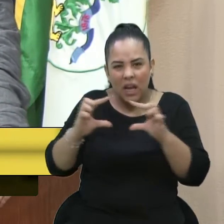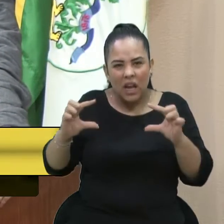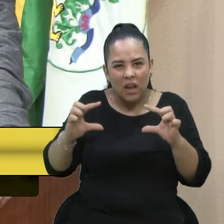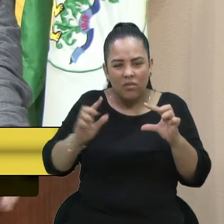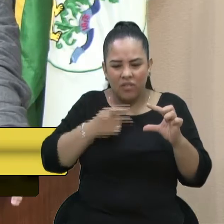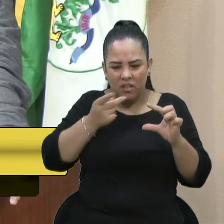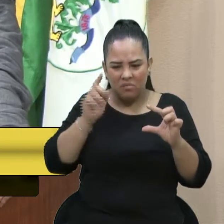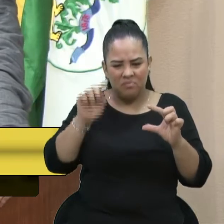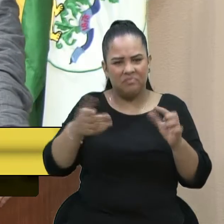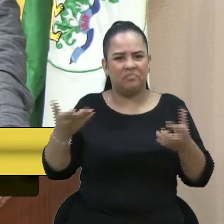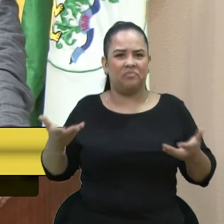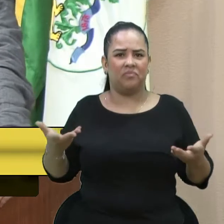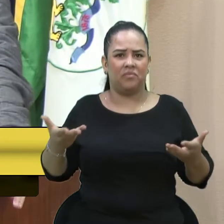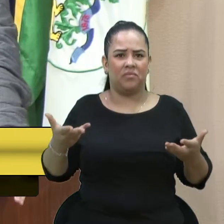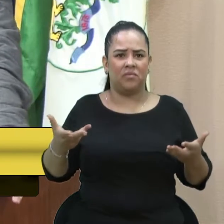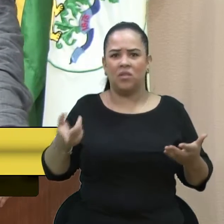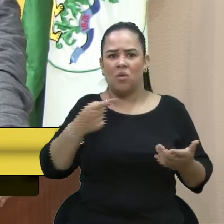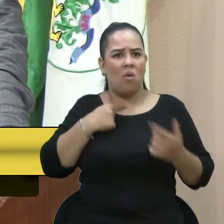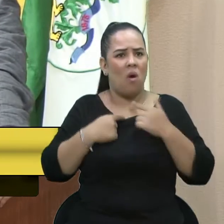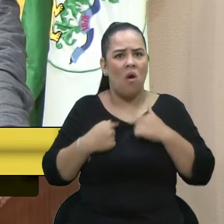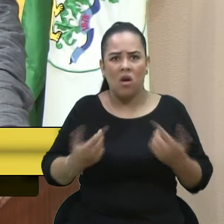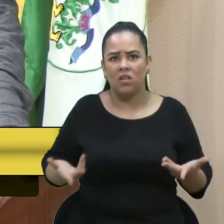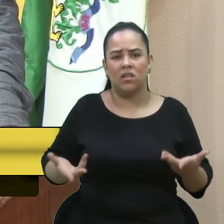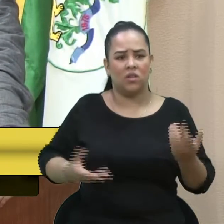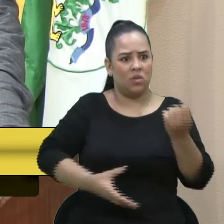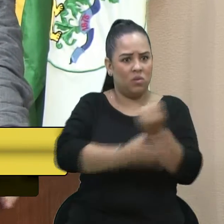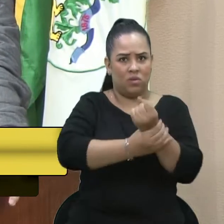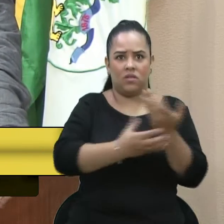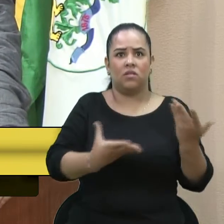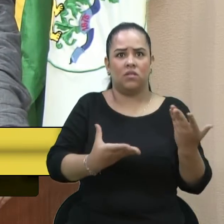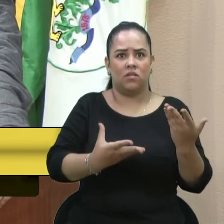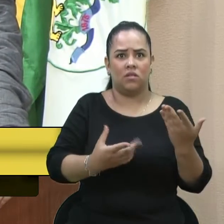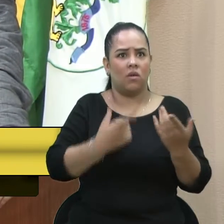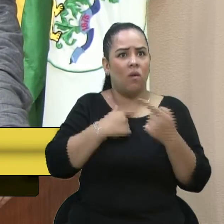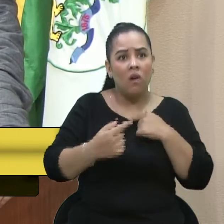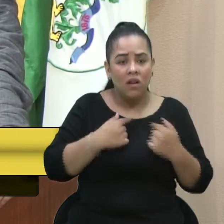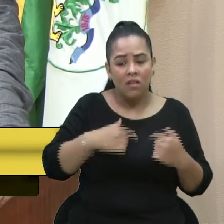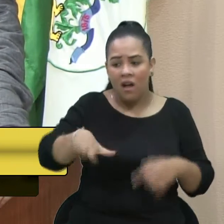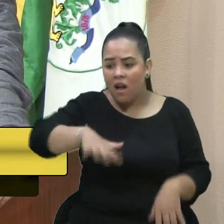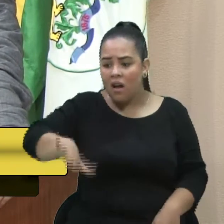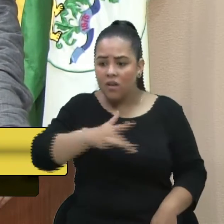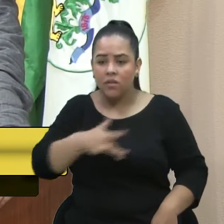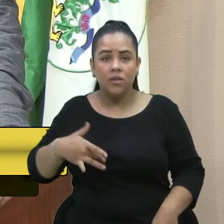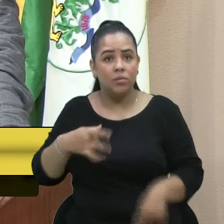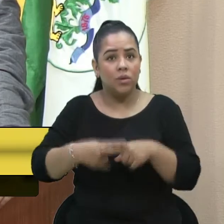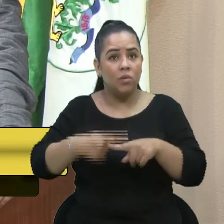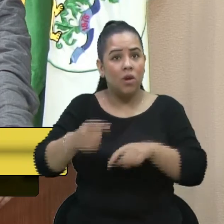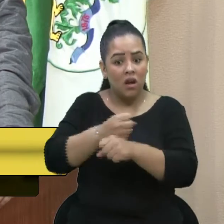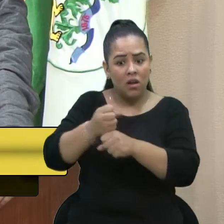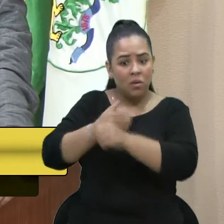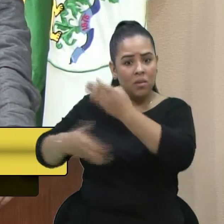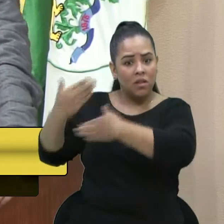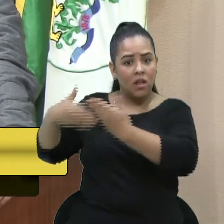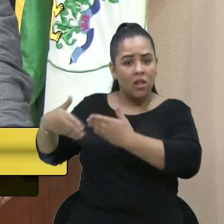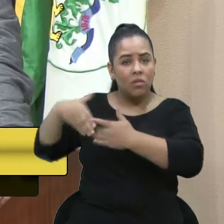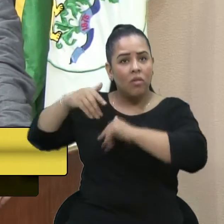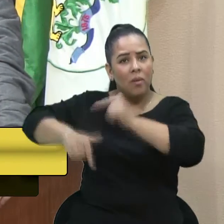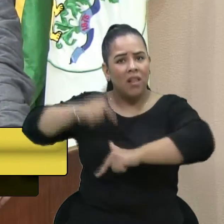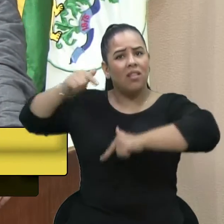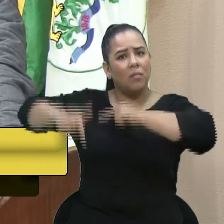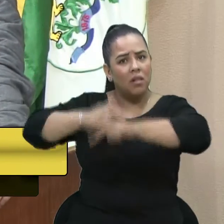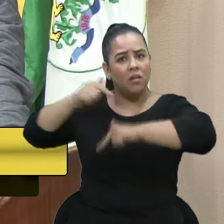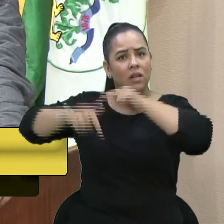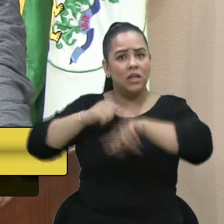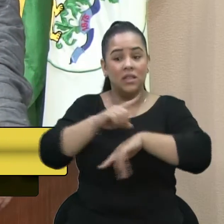não gosta de segurança pública, não gosta da área da saúde, só pode. Porque o ano passado inteiro trabalharam, volto a dizer, trabalharam